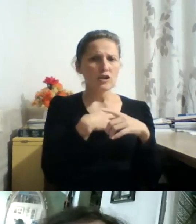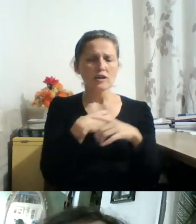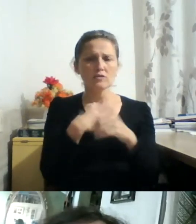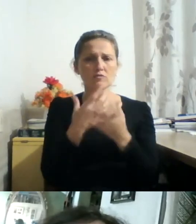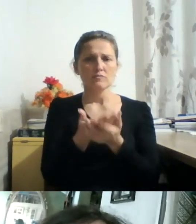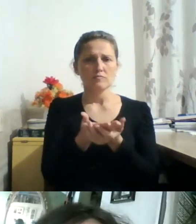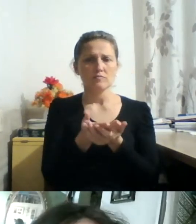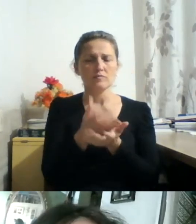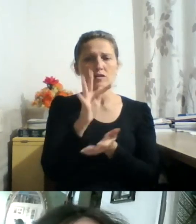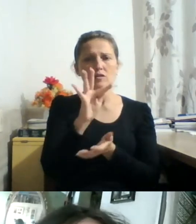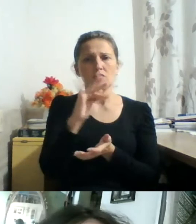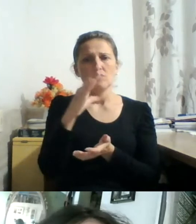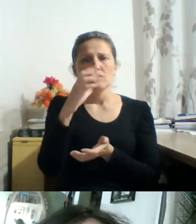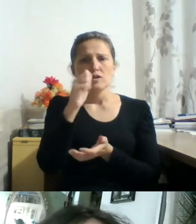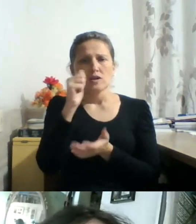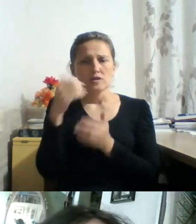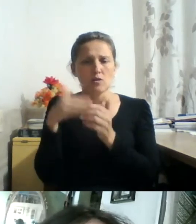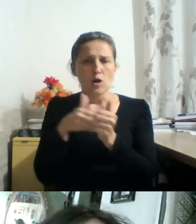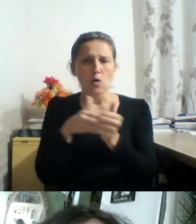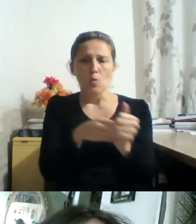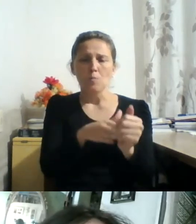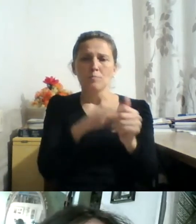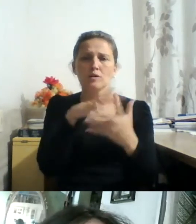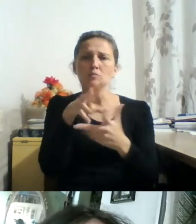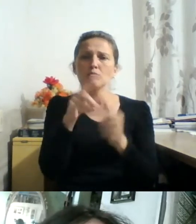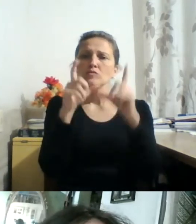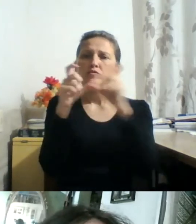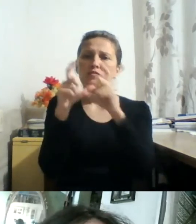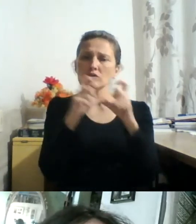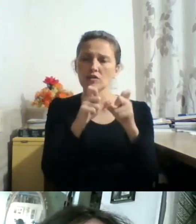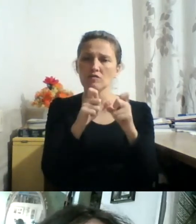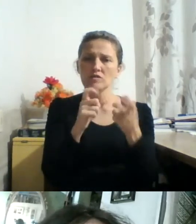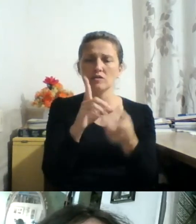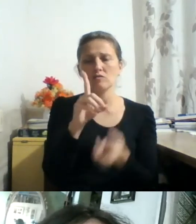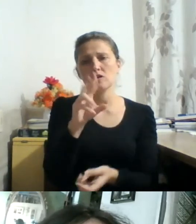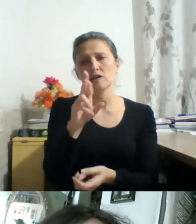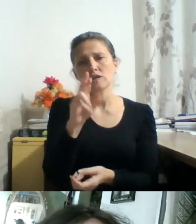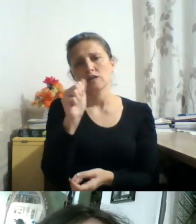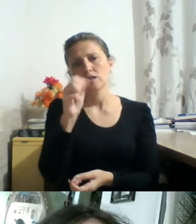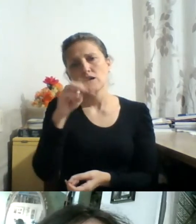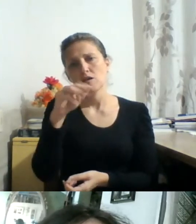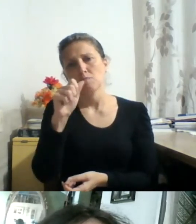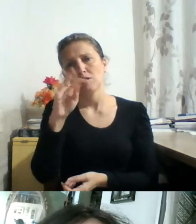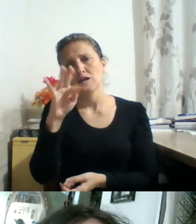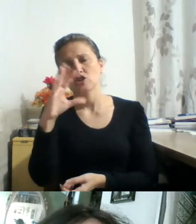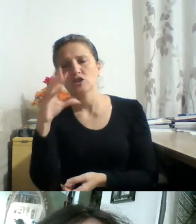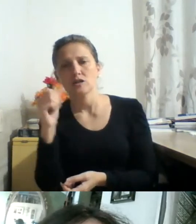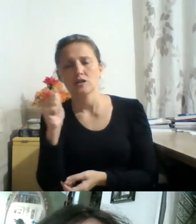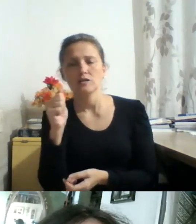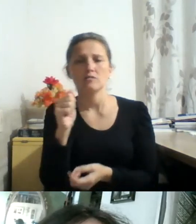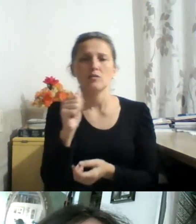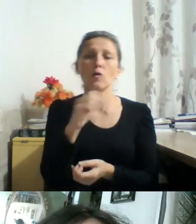acompanha a fotografia, seja ela dramaticamente ficcional, seja ela